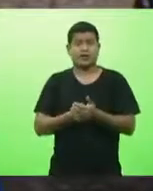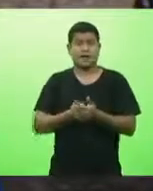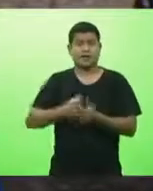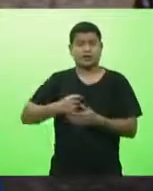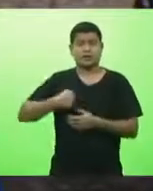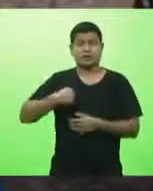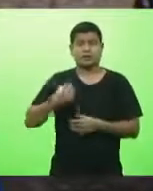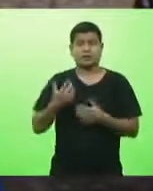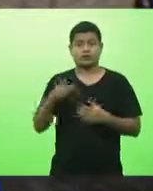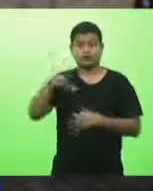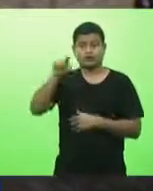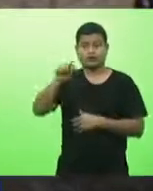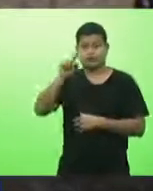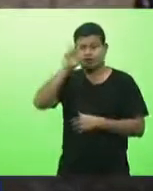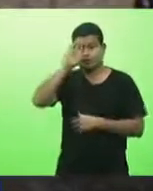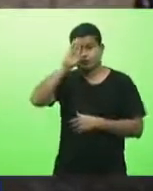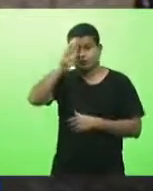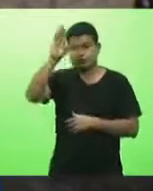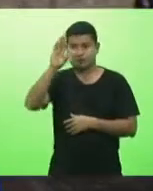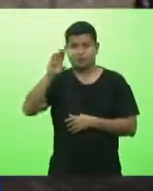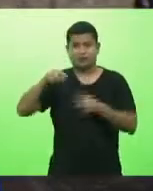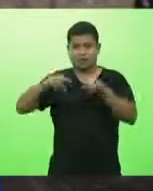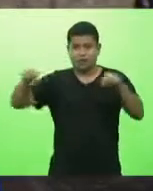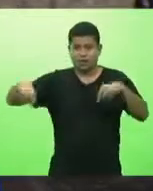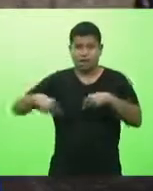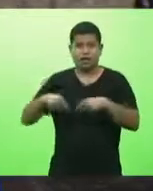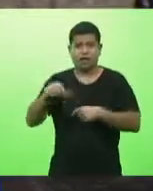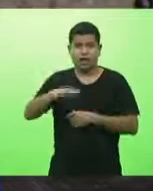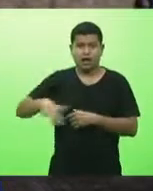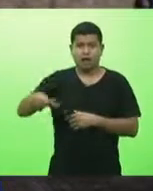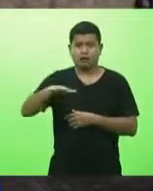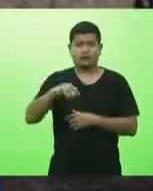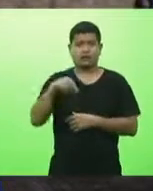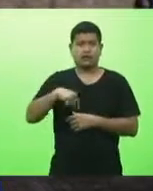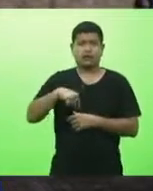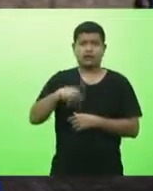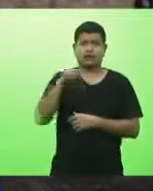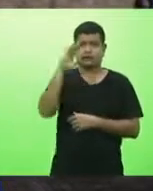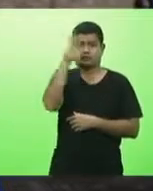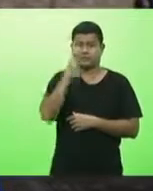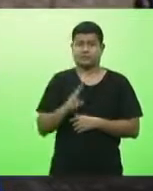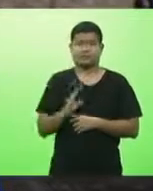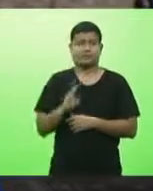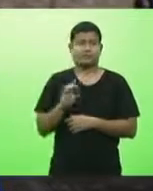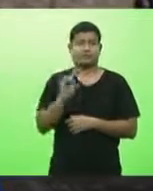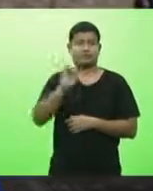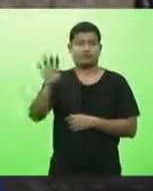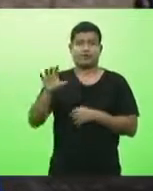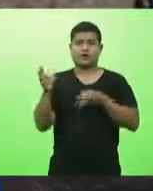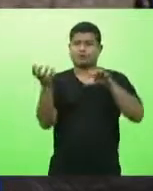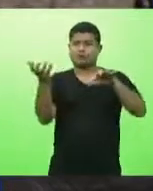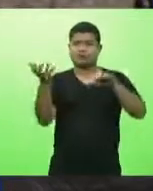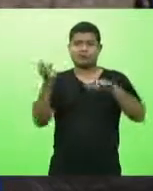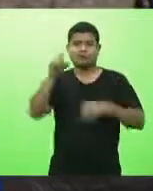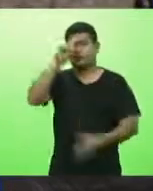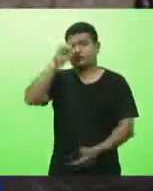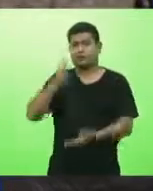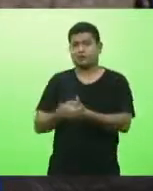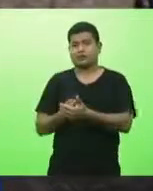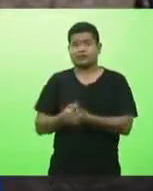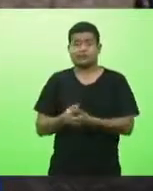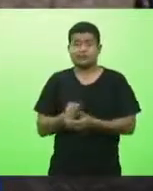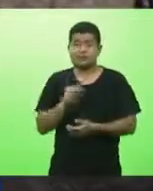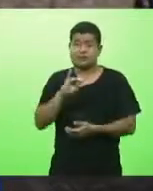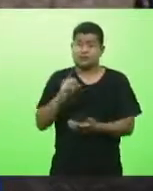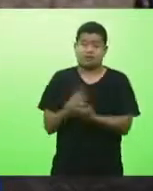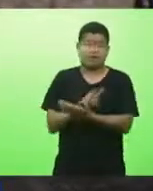no seu território aqui no Brasil não aqui no Brasil o Brasil é decidir por nós e bom se errar vamos todos errar juntos e como